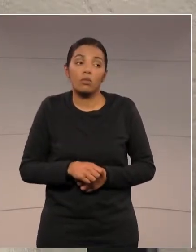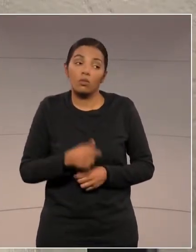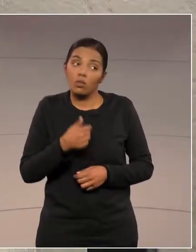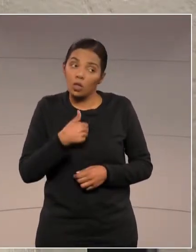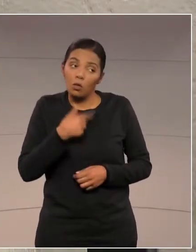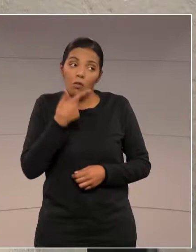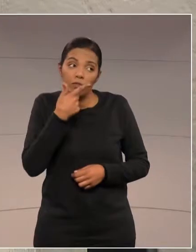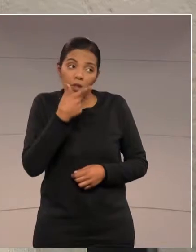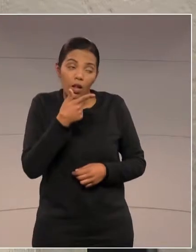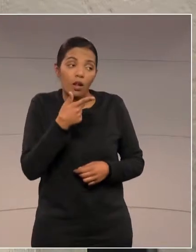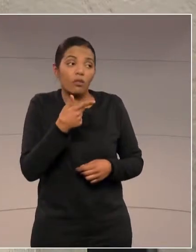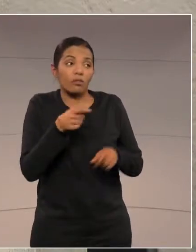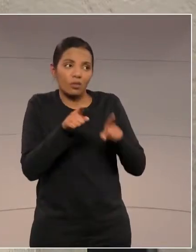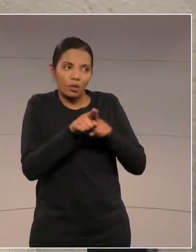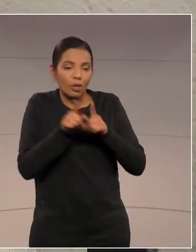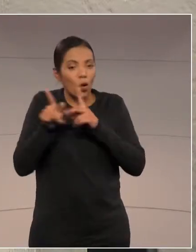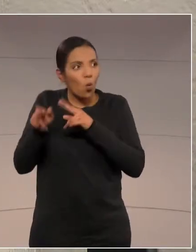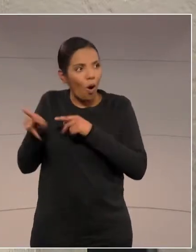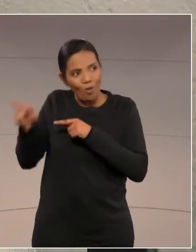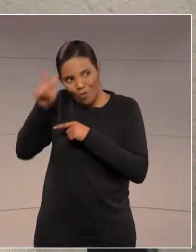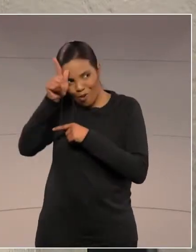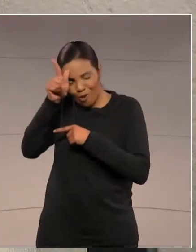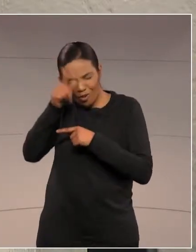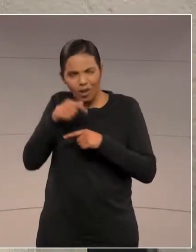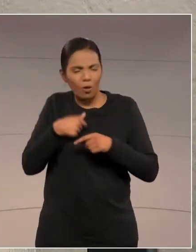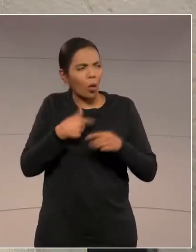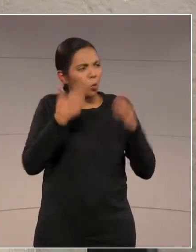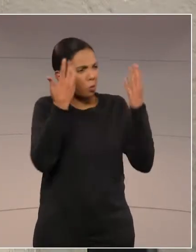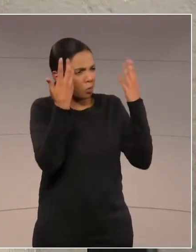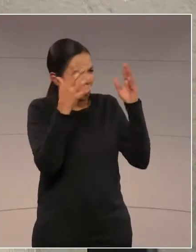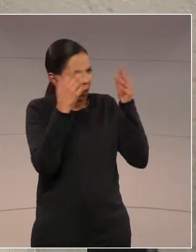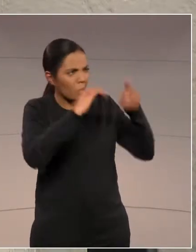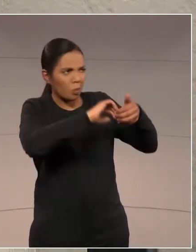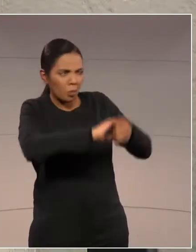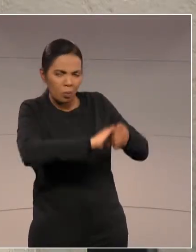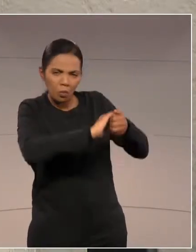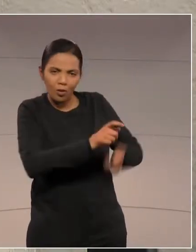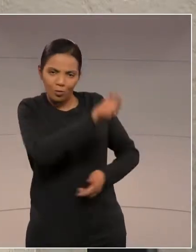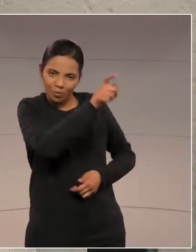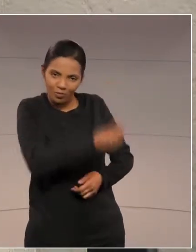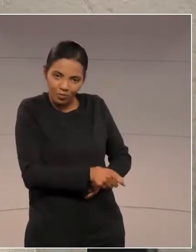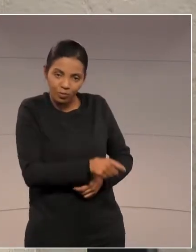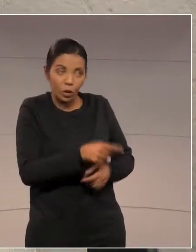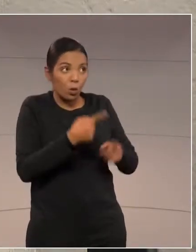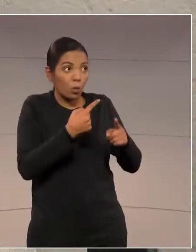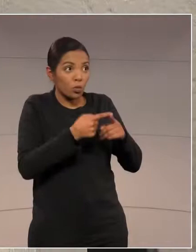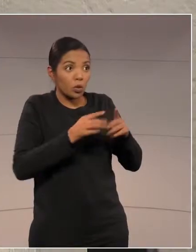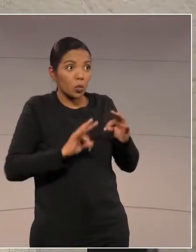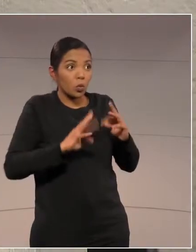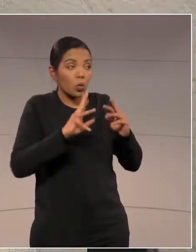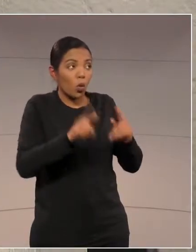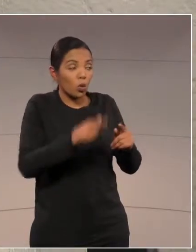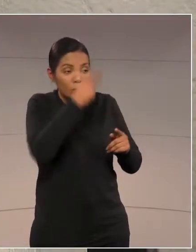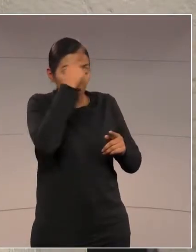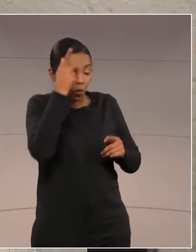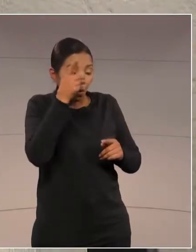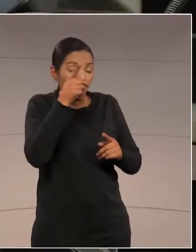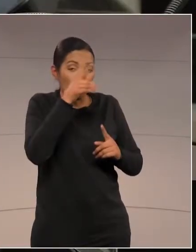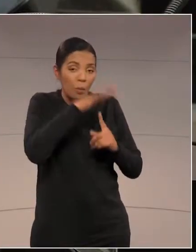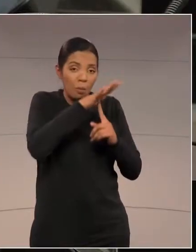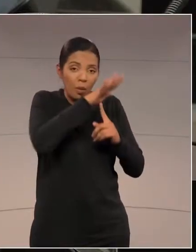Goura, eu quero lhe cumprimentar por abordar um tema que assusta todos os paranaenses.